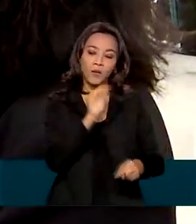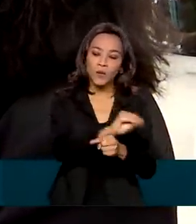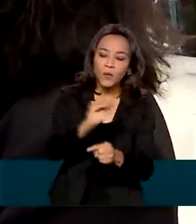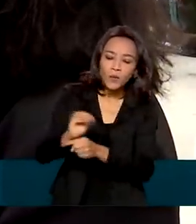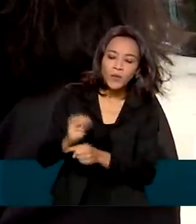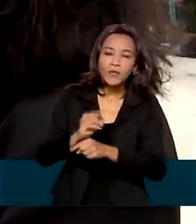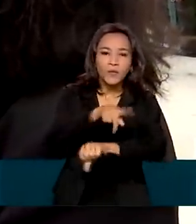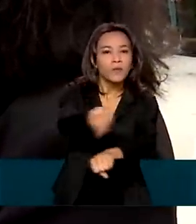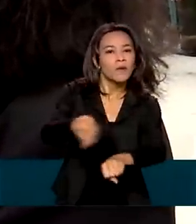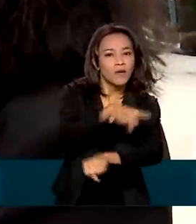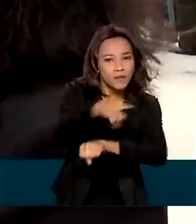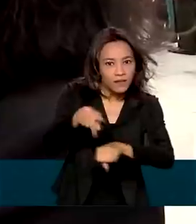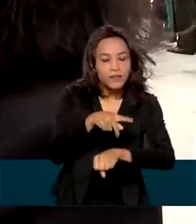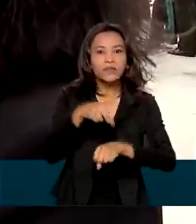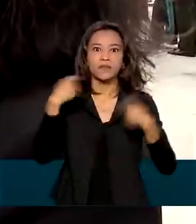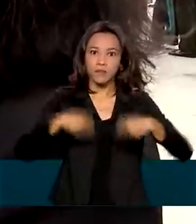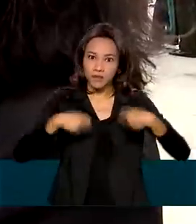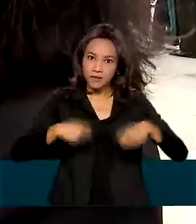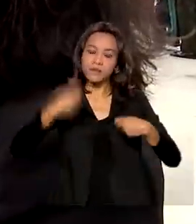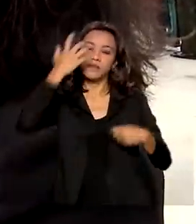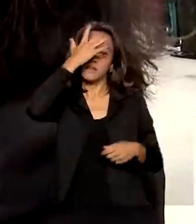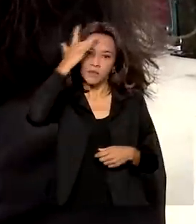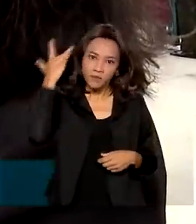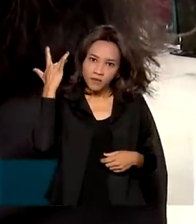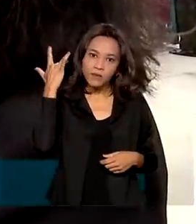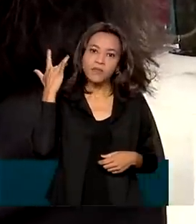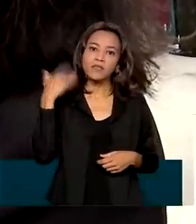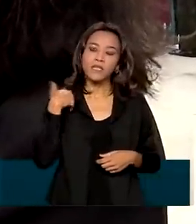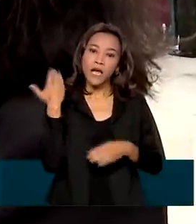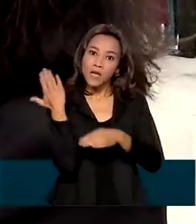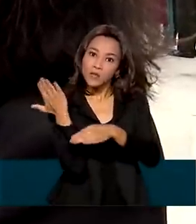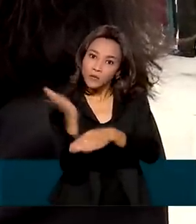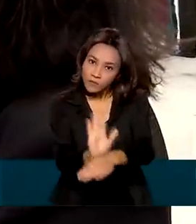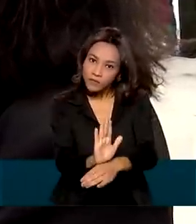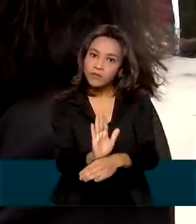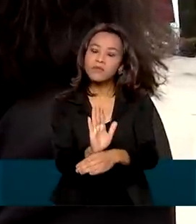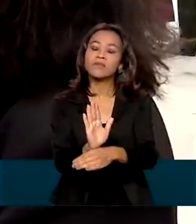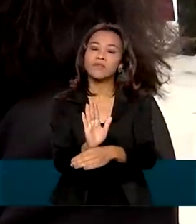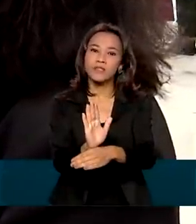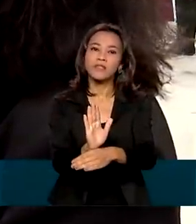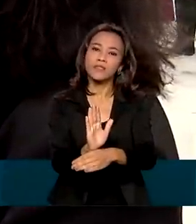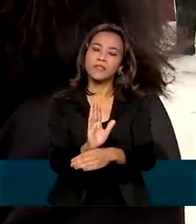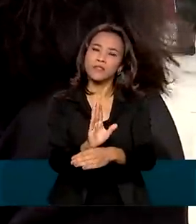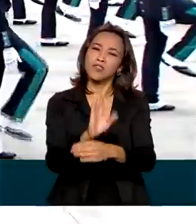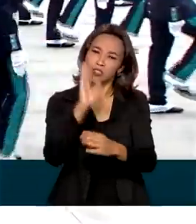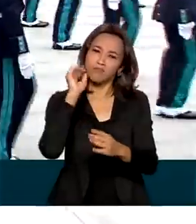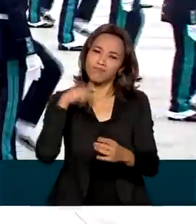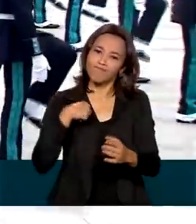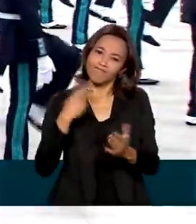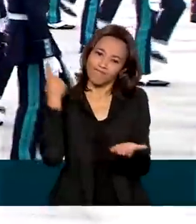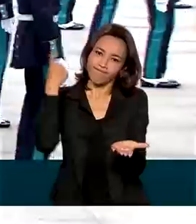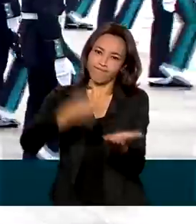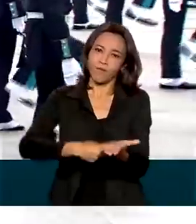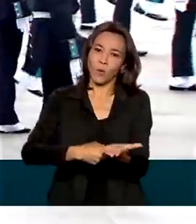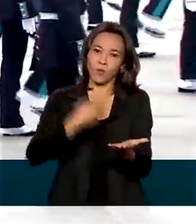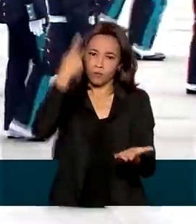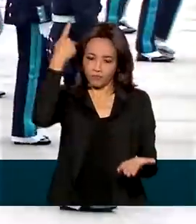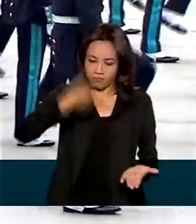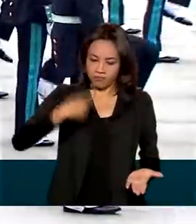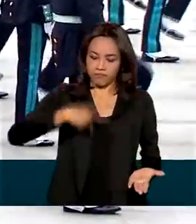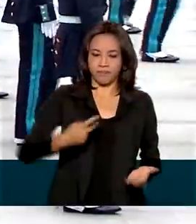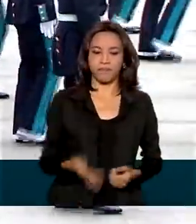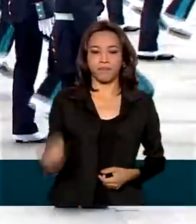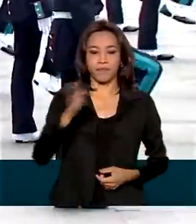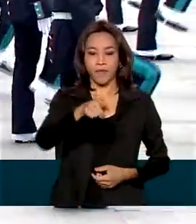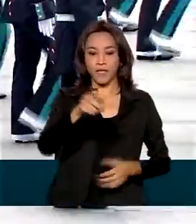e tanto precisa de pessoas que ajude em cumprir a sua parte, né? A turma de 2021